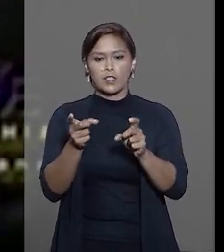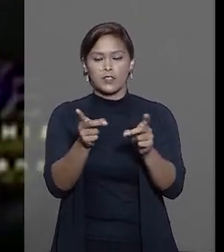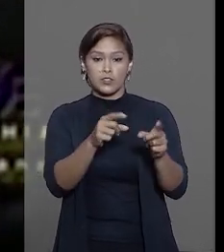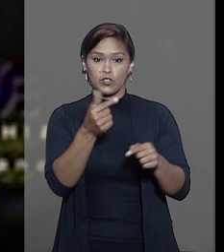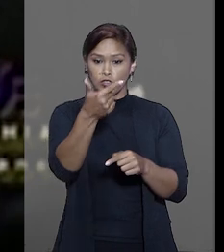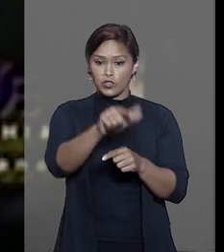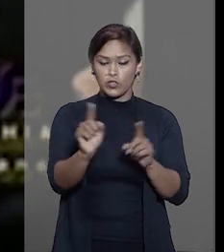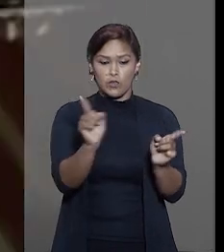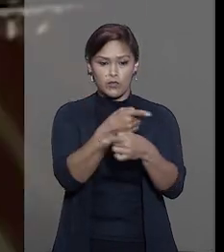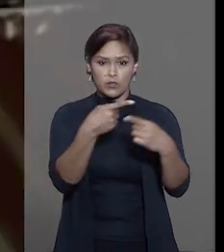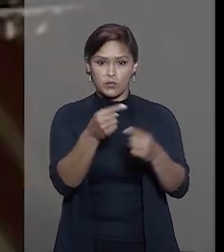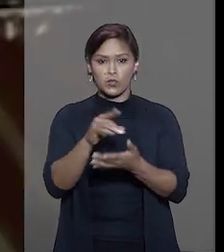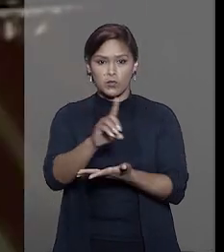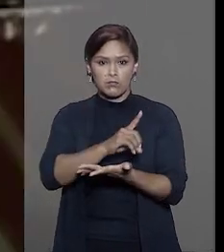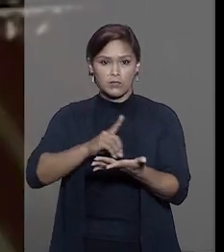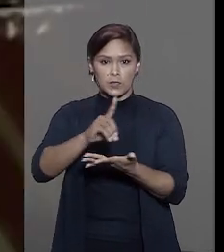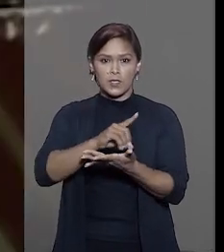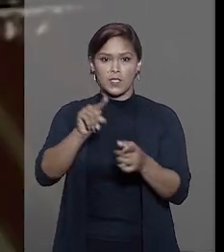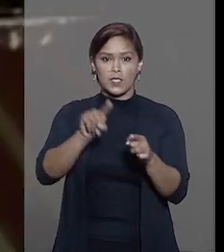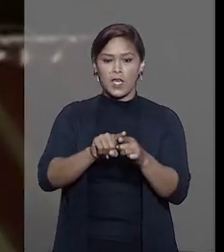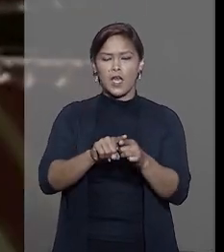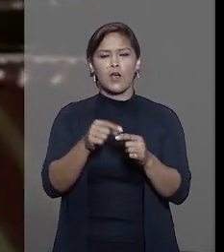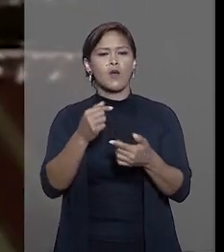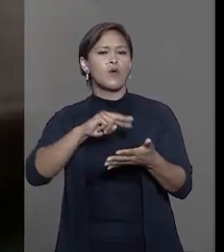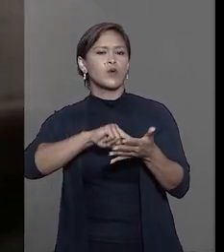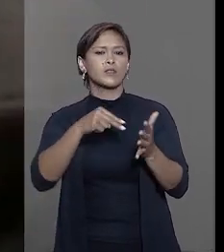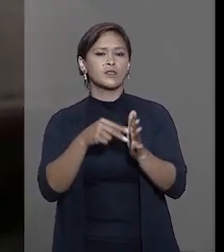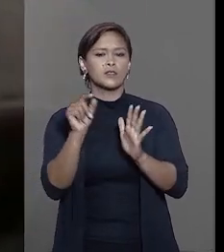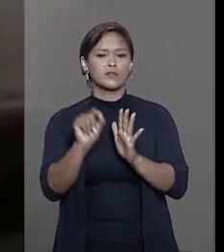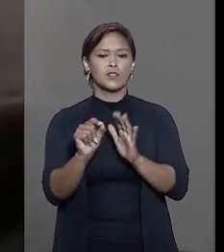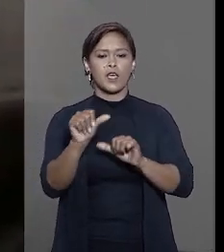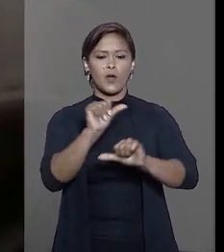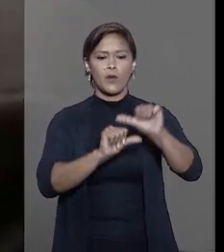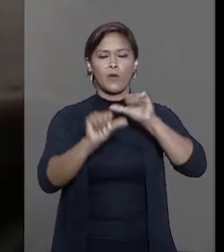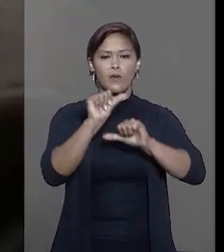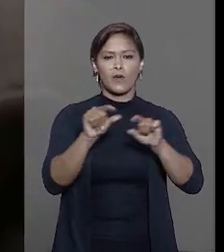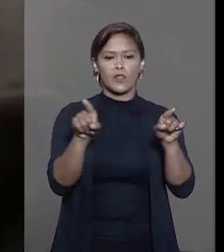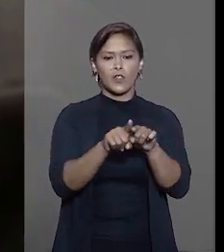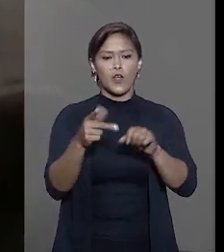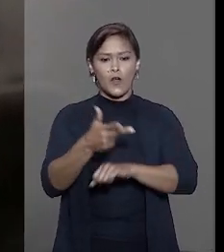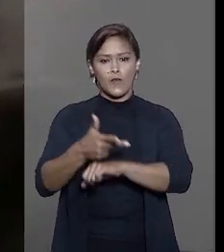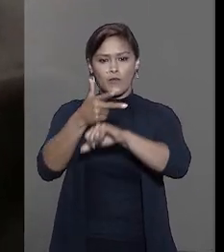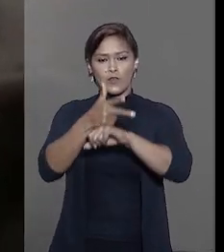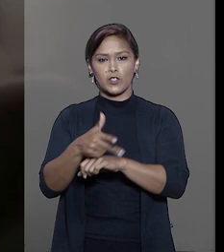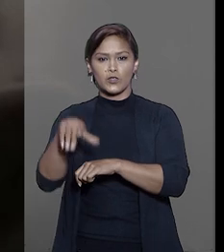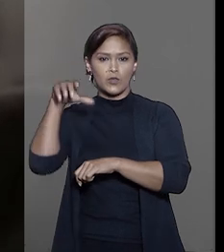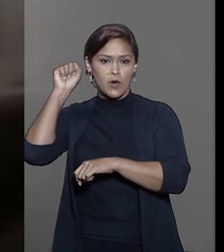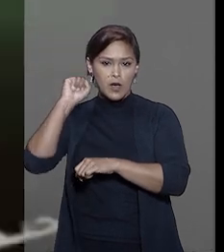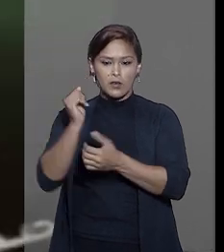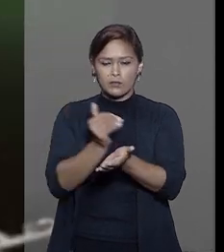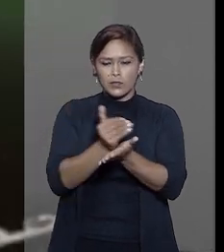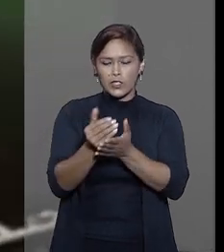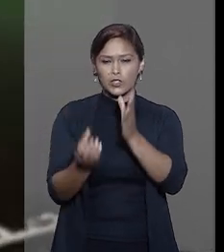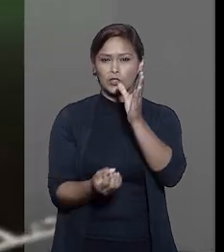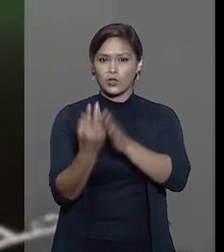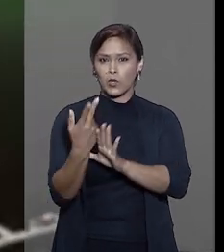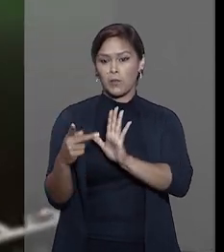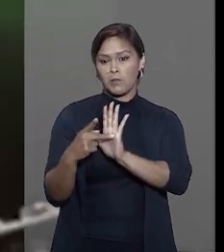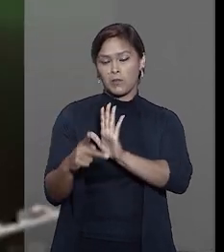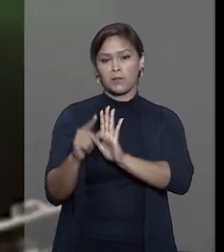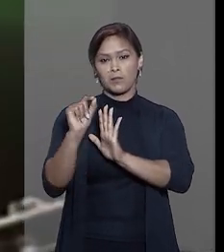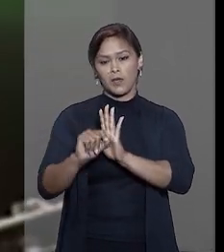autorizada de músicas em CDs. Remasterização é uma alteração feita em vídeo ou áudio a partir do original.